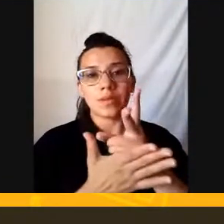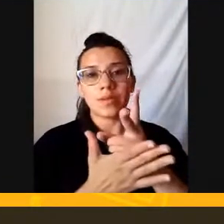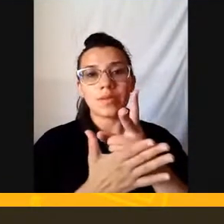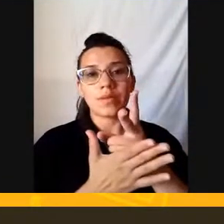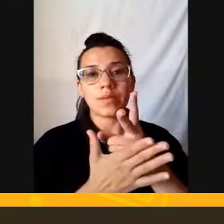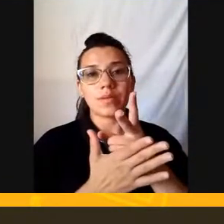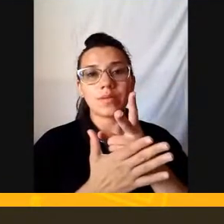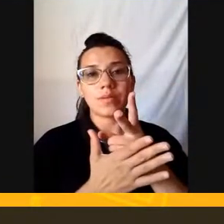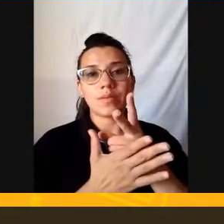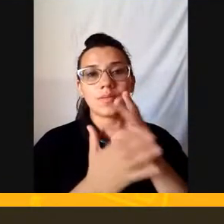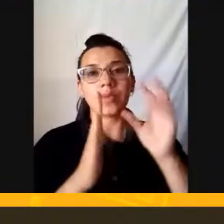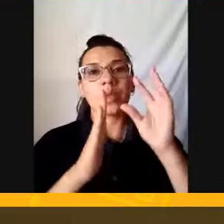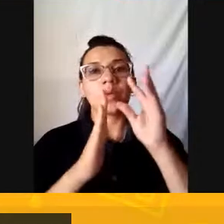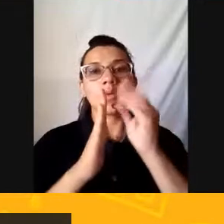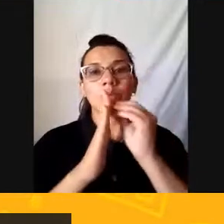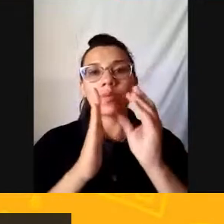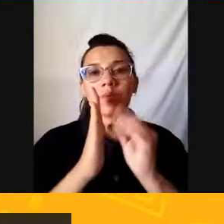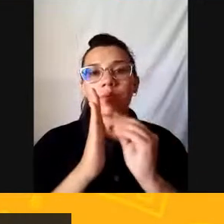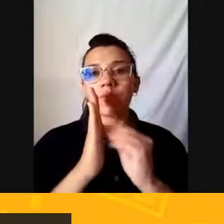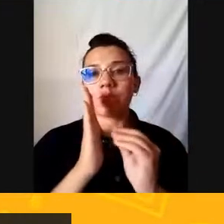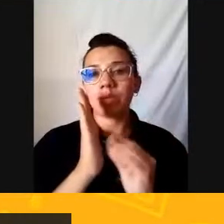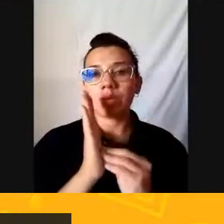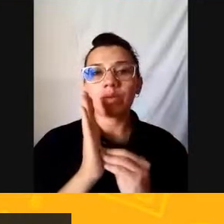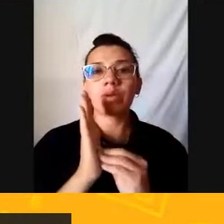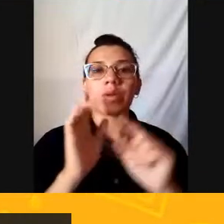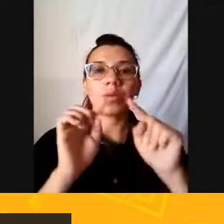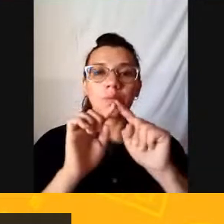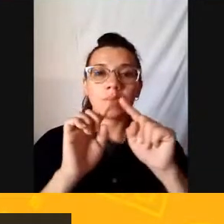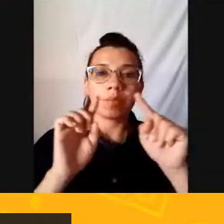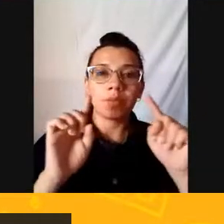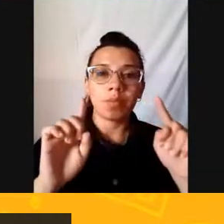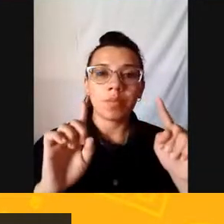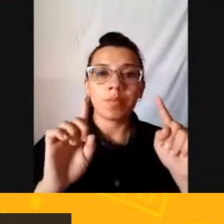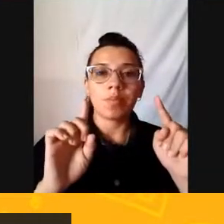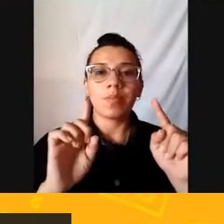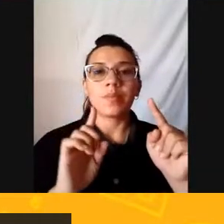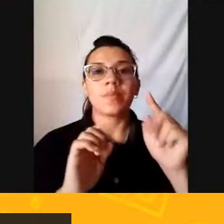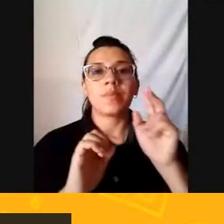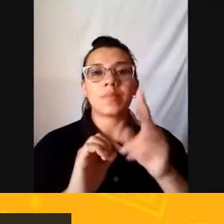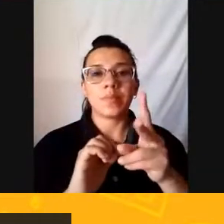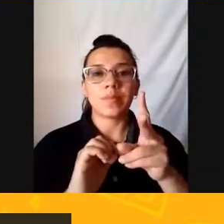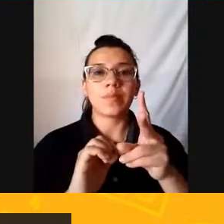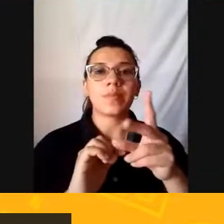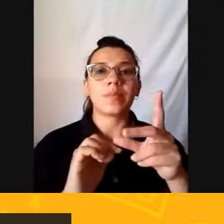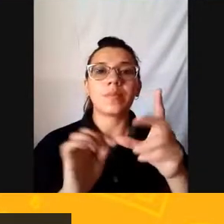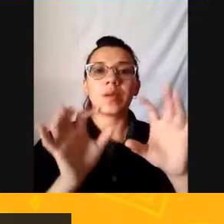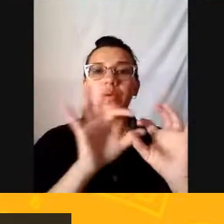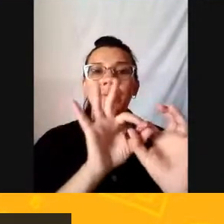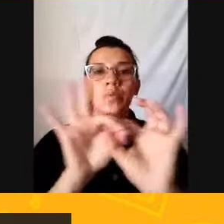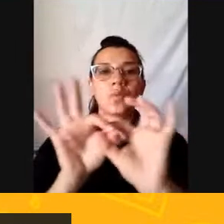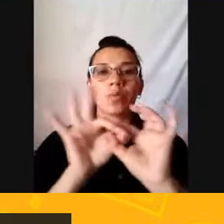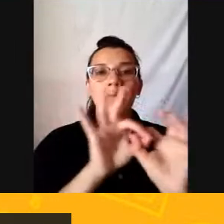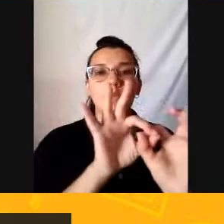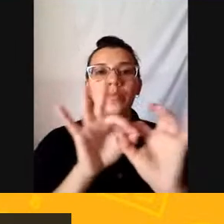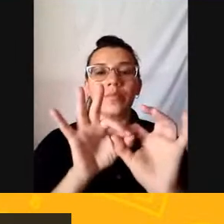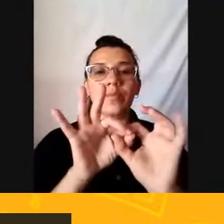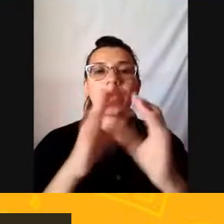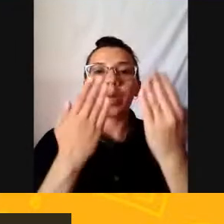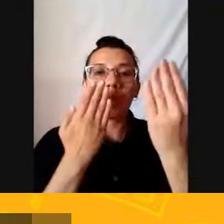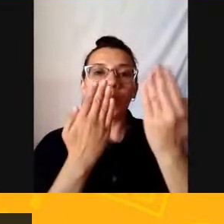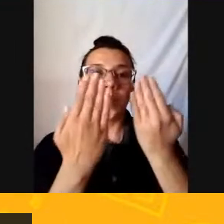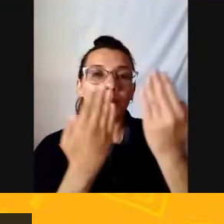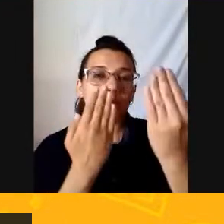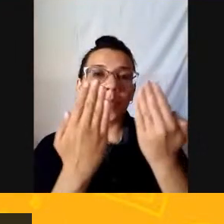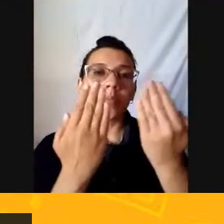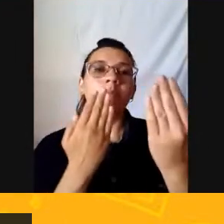conteúdo Que já Não é mais das funções Mas Uma coisa puxa a outra A comparação Cai